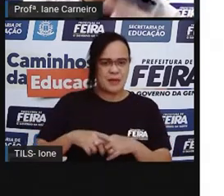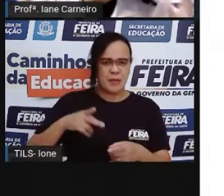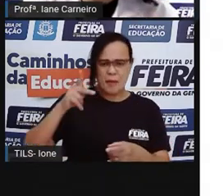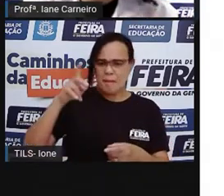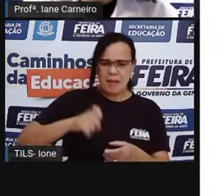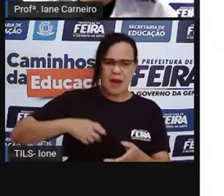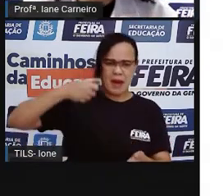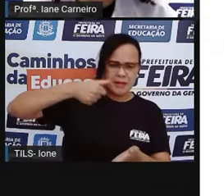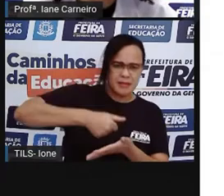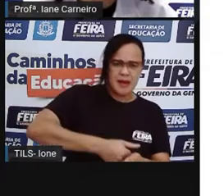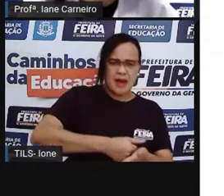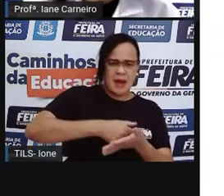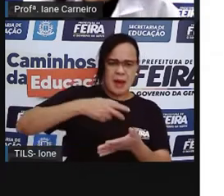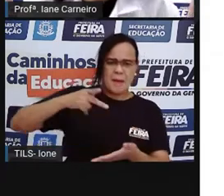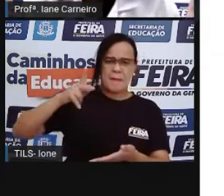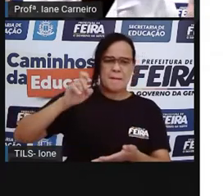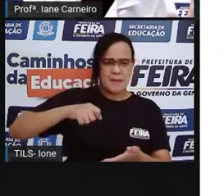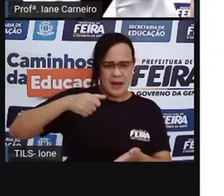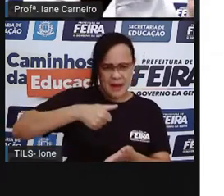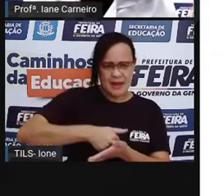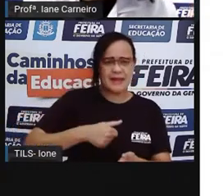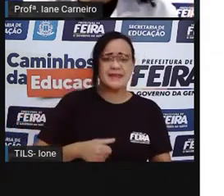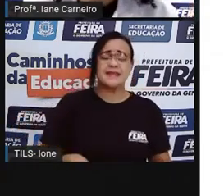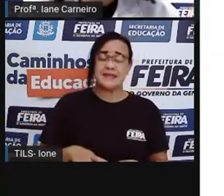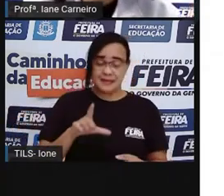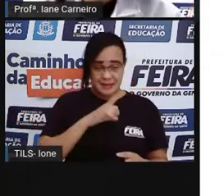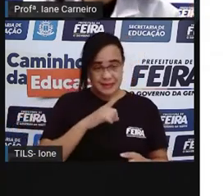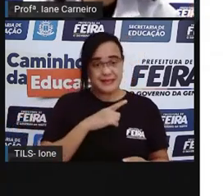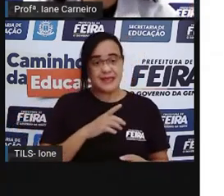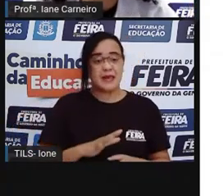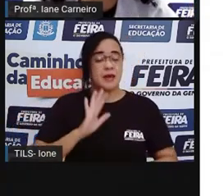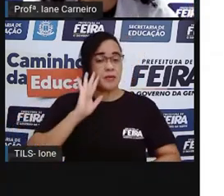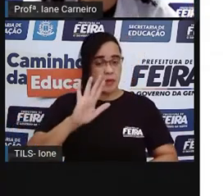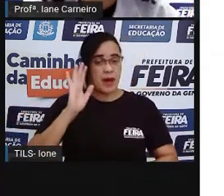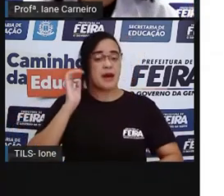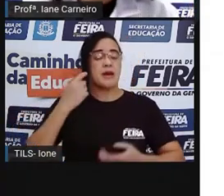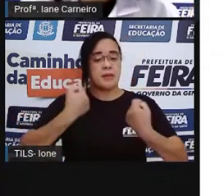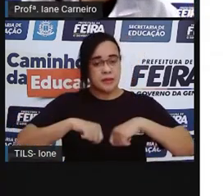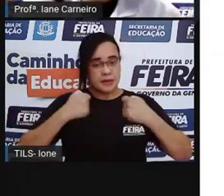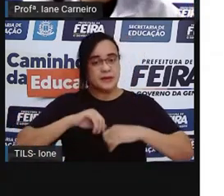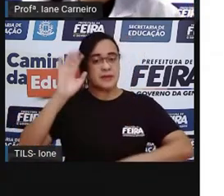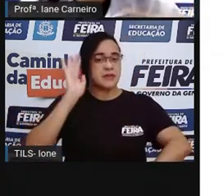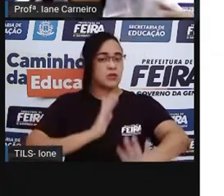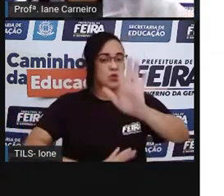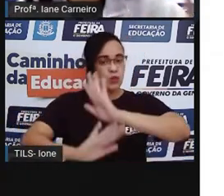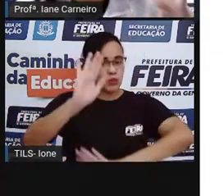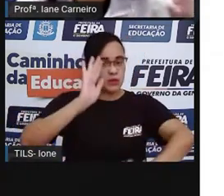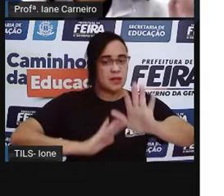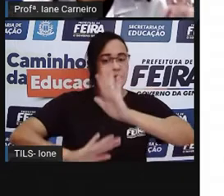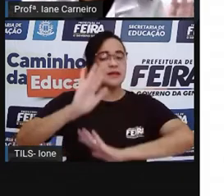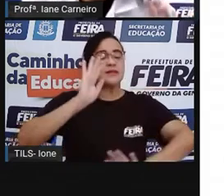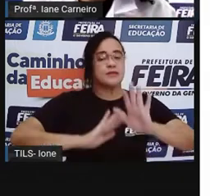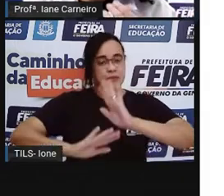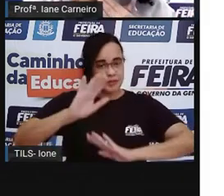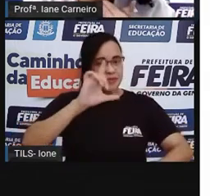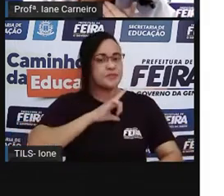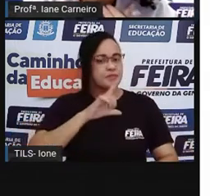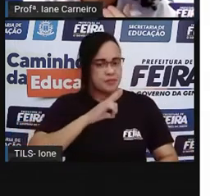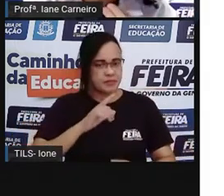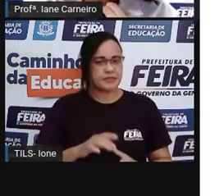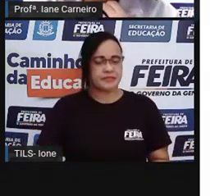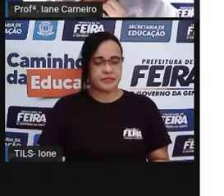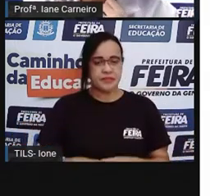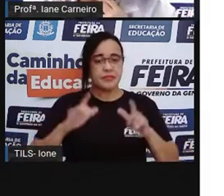meninos amam brincar de pisapé. Só tem que ter muito cuidado. Tem que brincar num espaço aberto, né? Pra não ter nenhum objeto que vocês